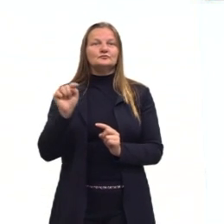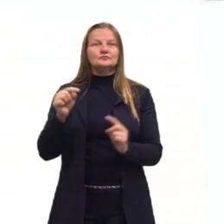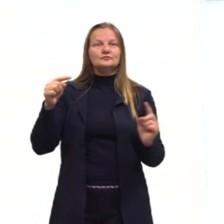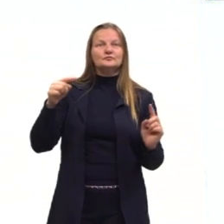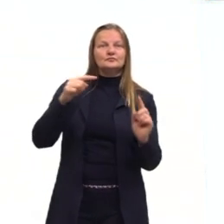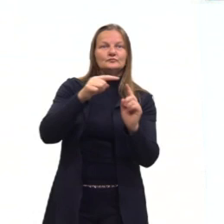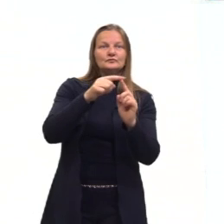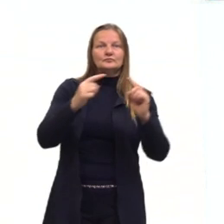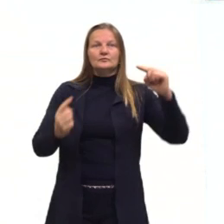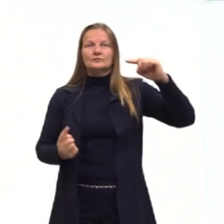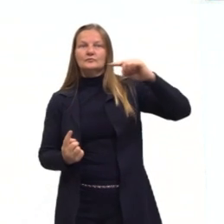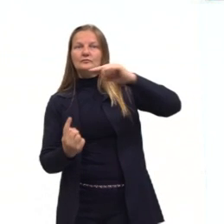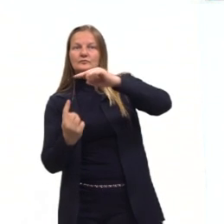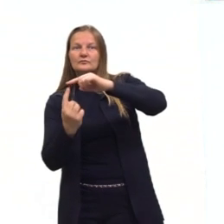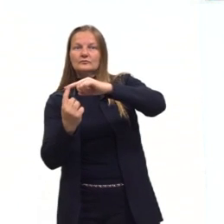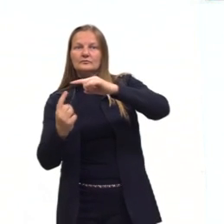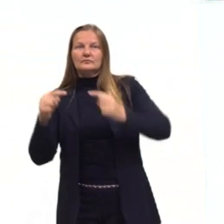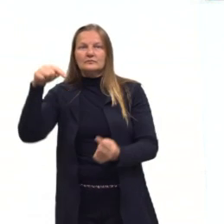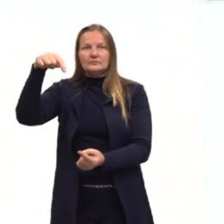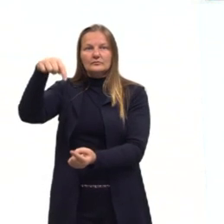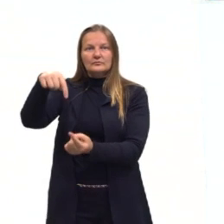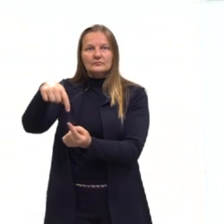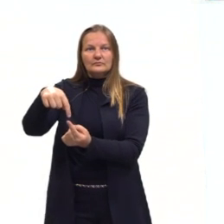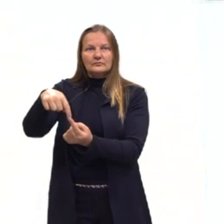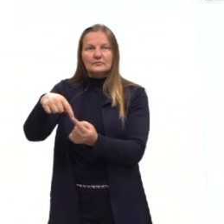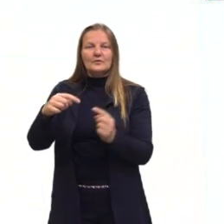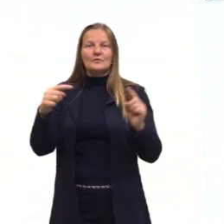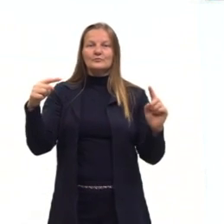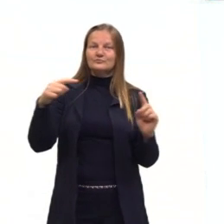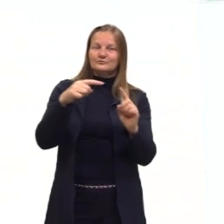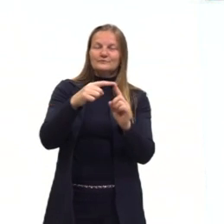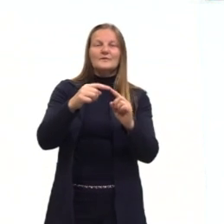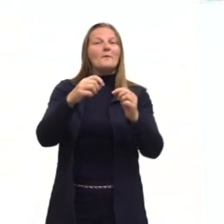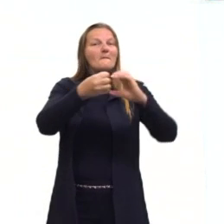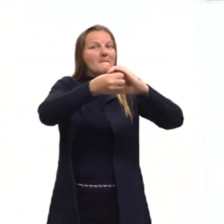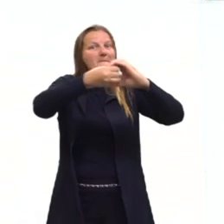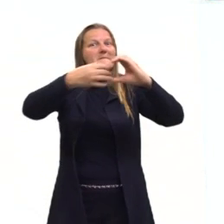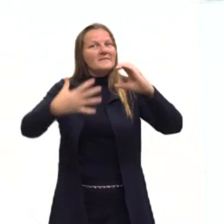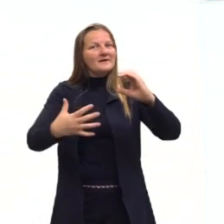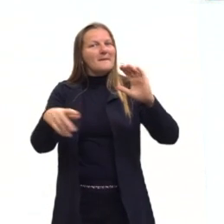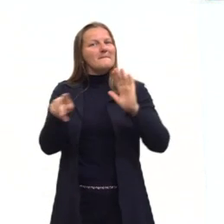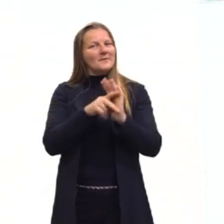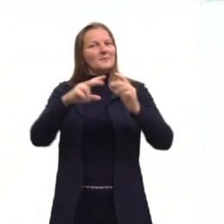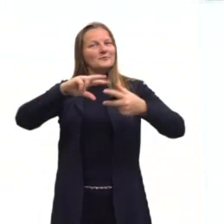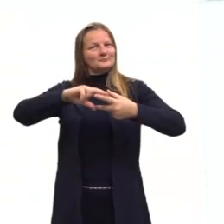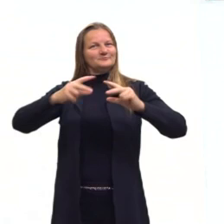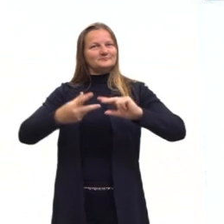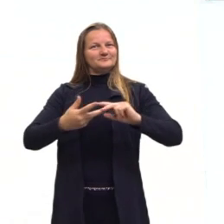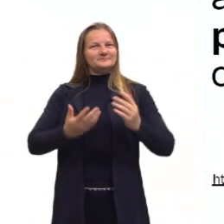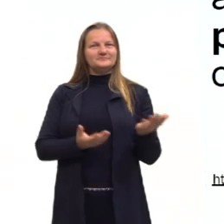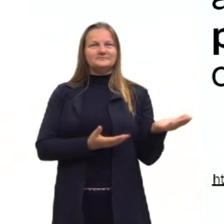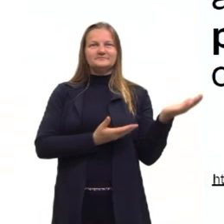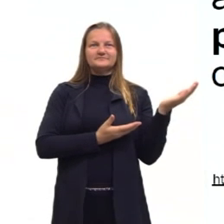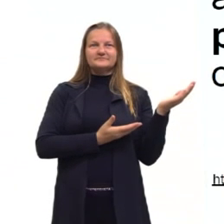onde as arestas se encontram. Estes são os elementos então de um poliedro.